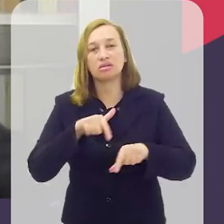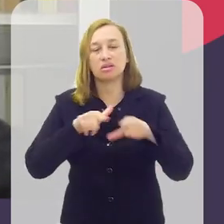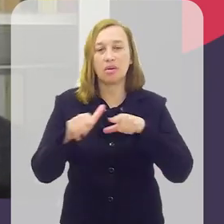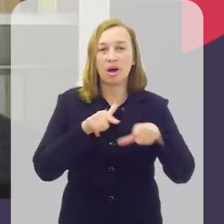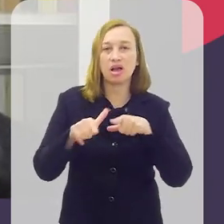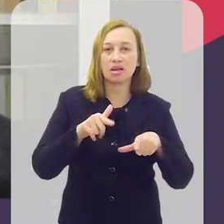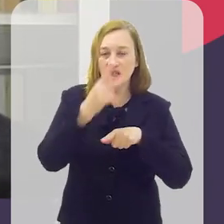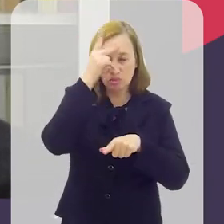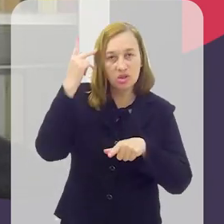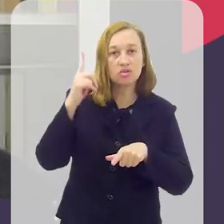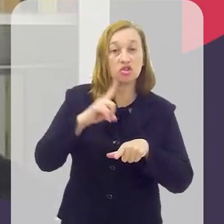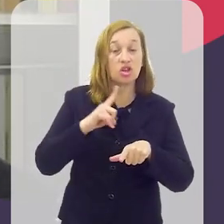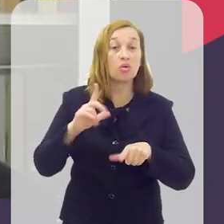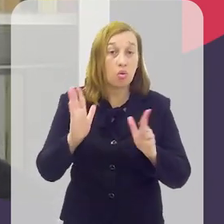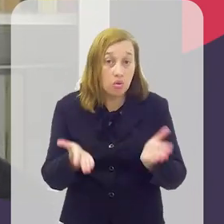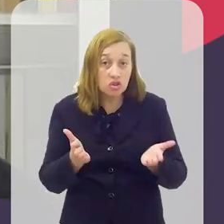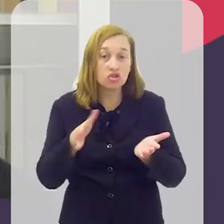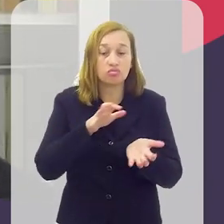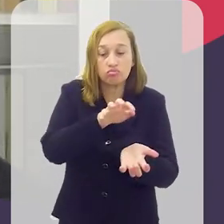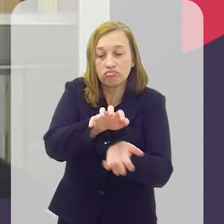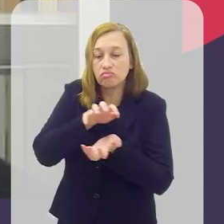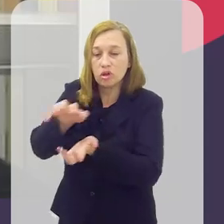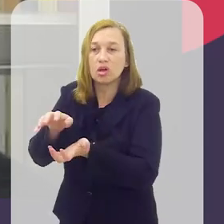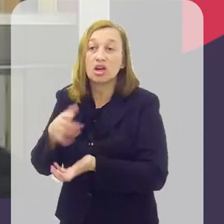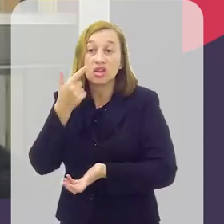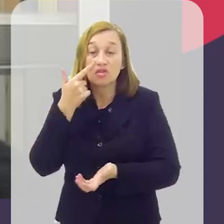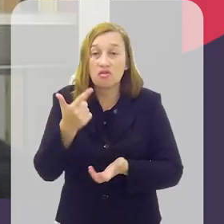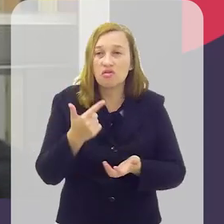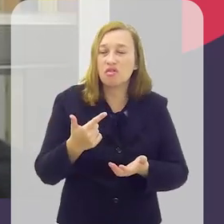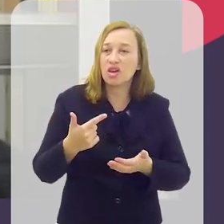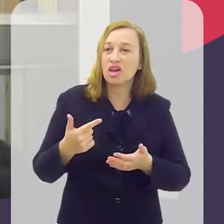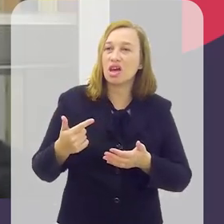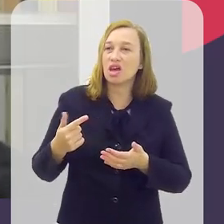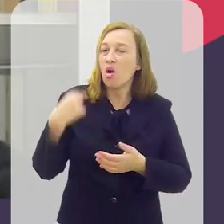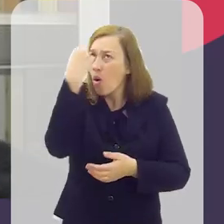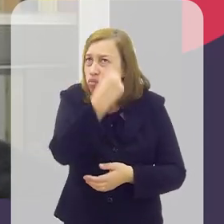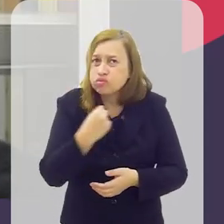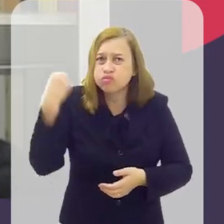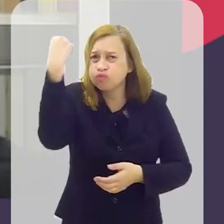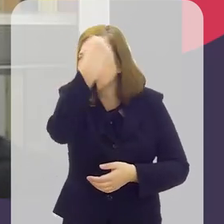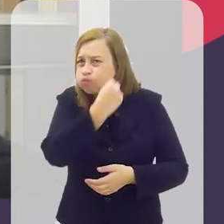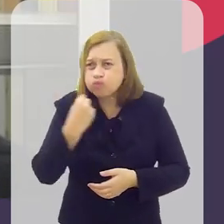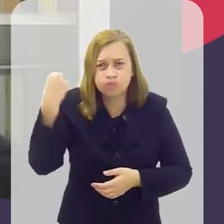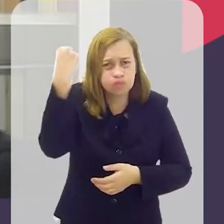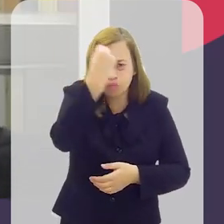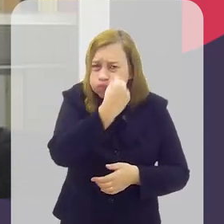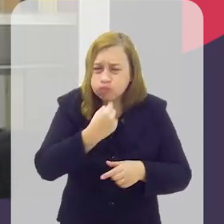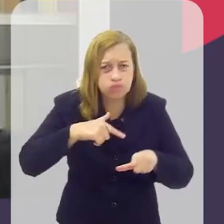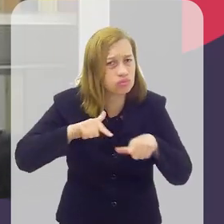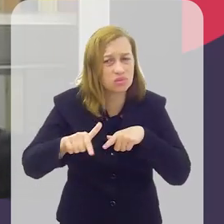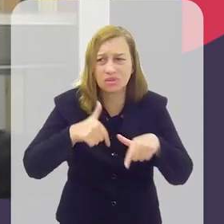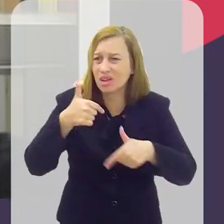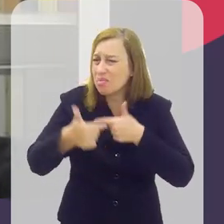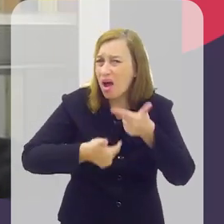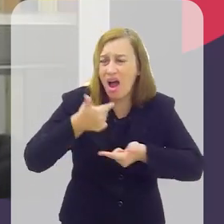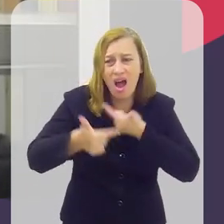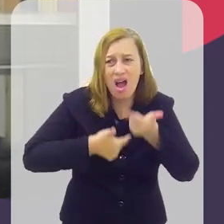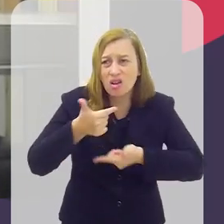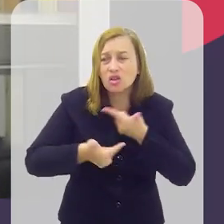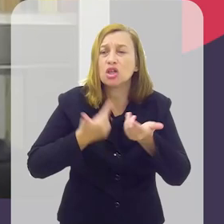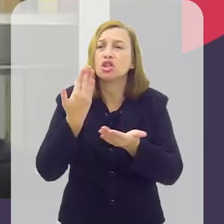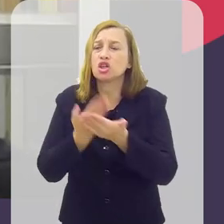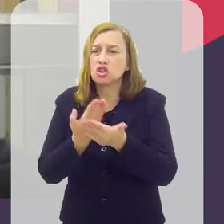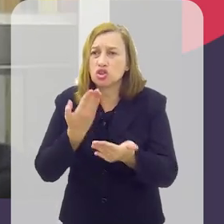entregadores têm hoje, né? A gente vê jornadas altíssimas, existem estudos, inclusive, da OIT,